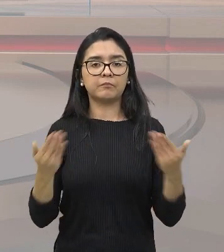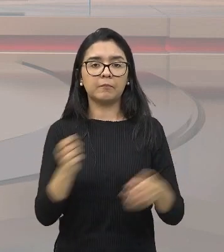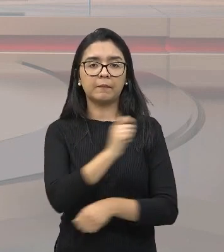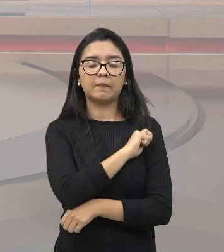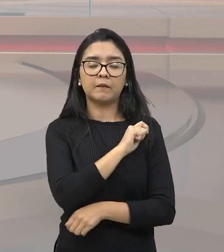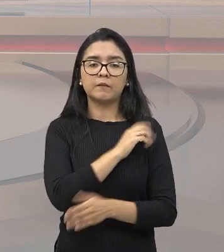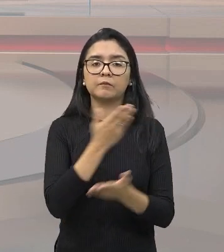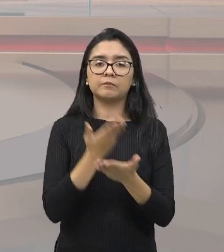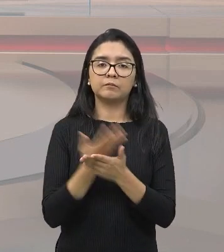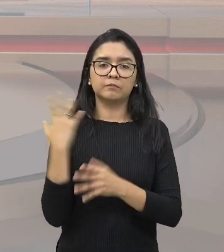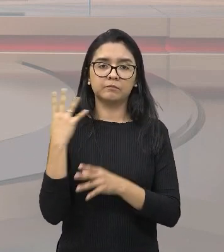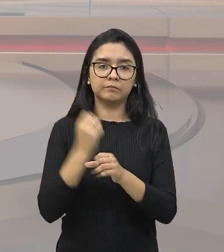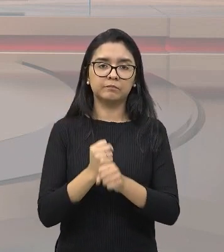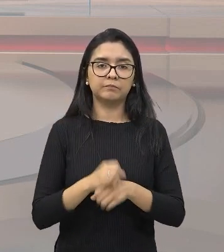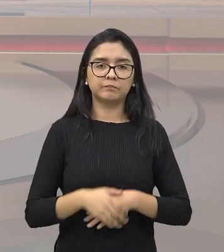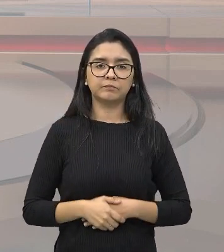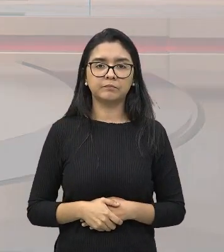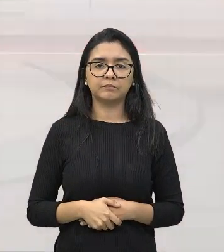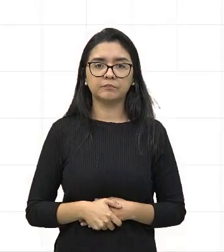foi a nossa aula.